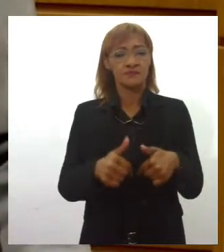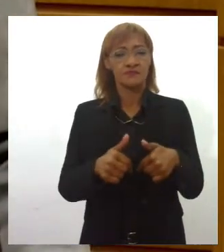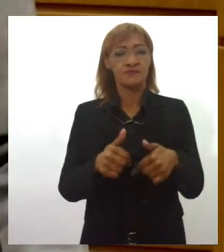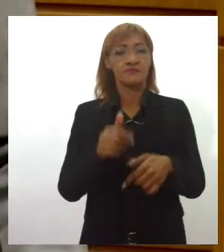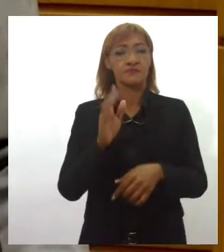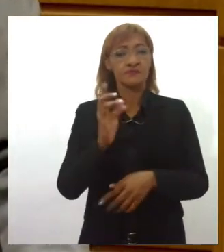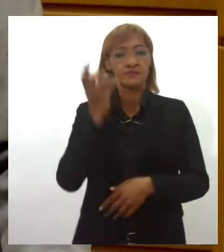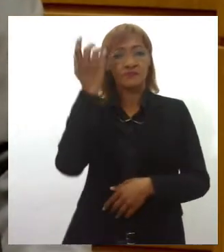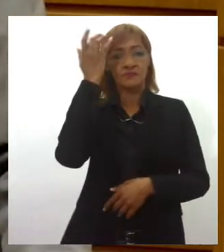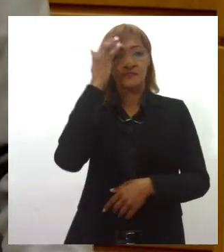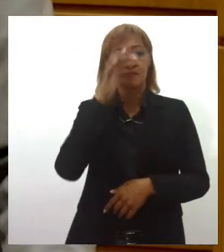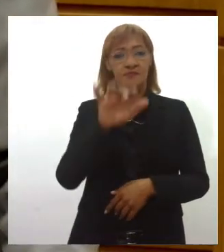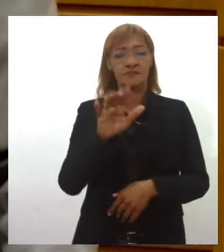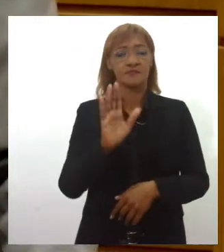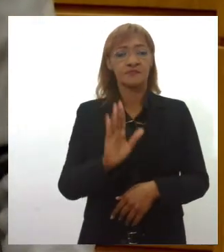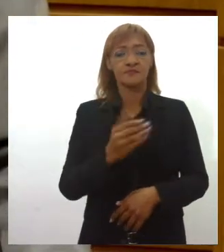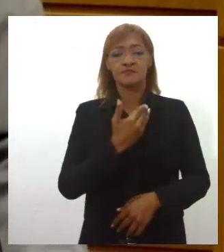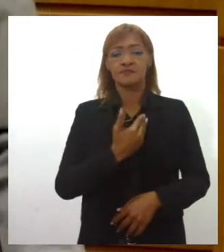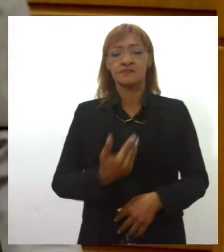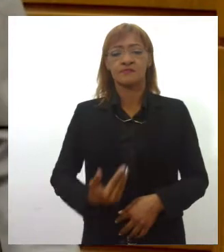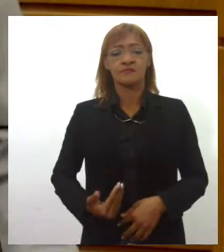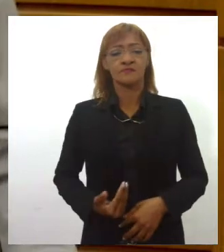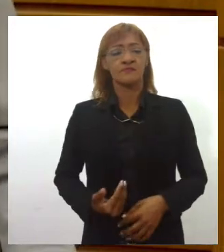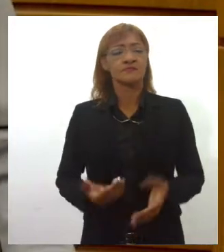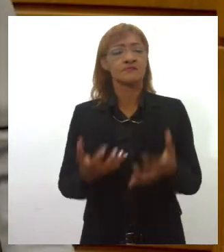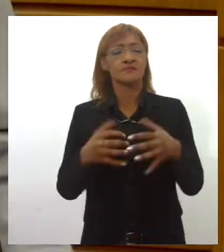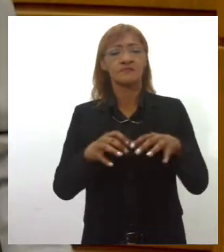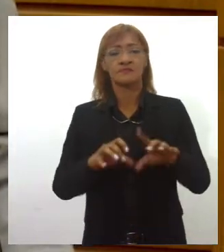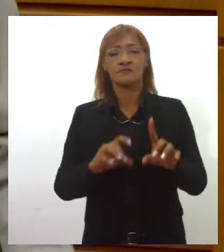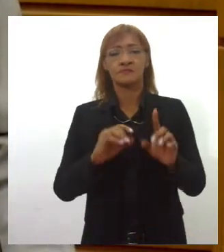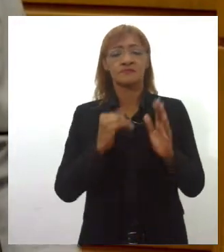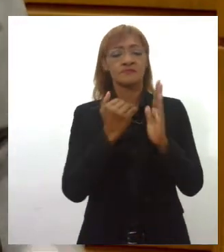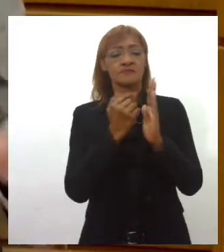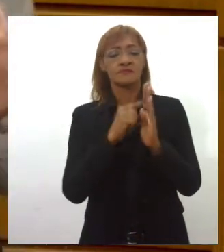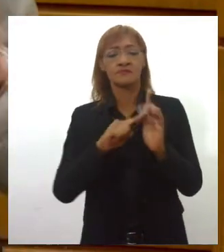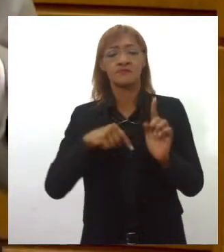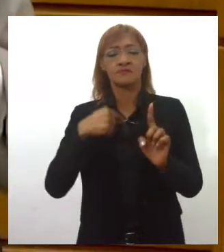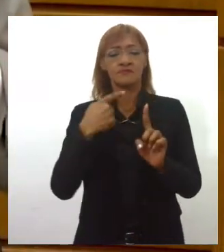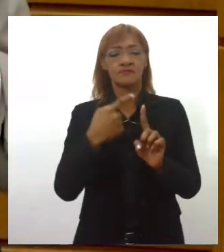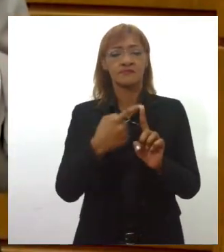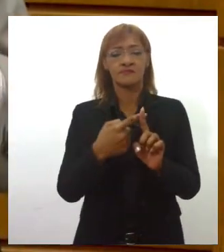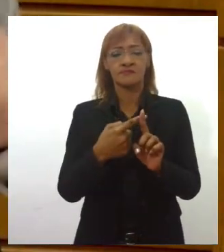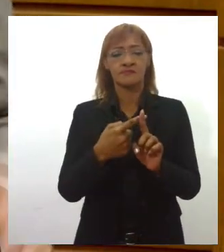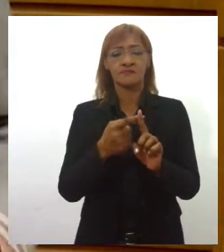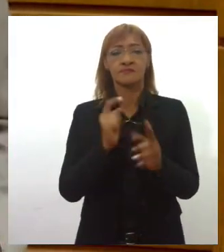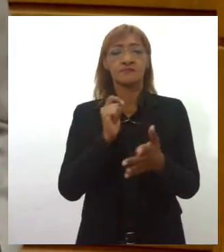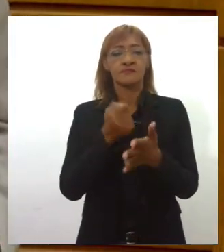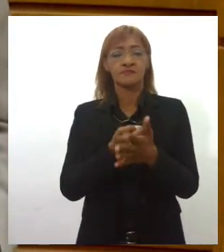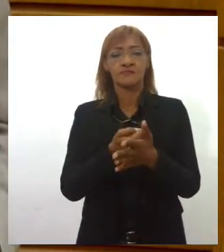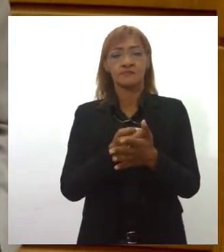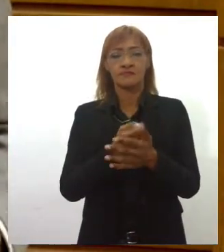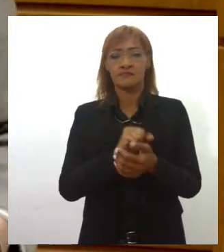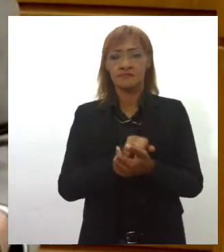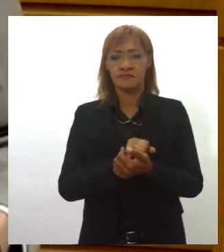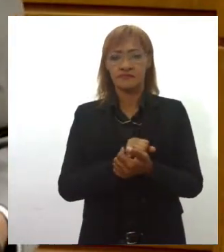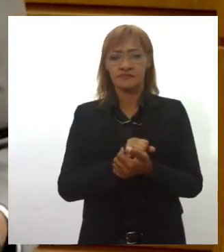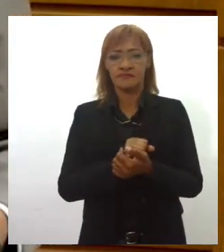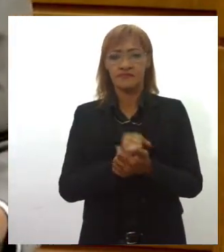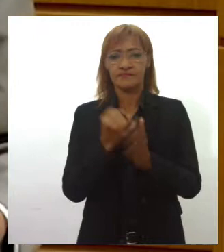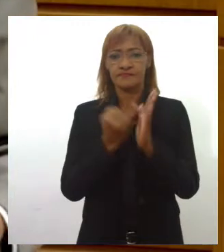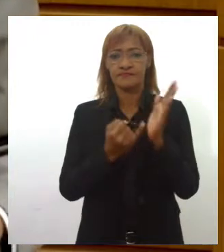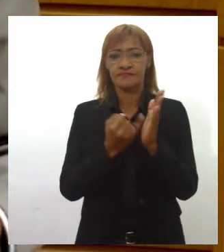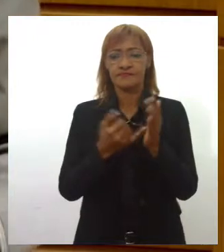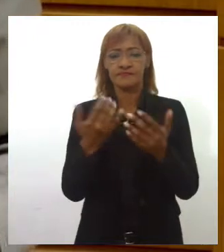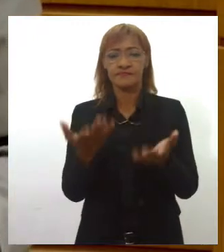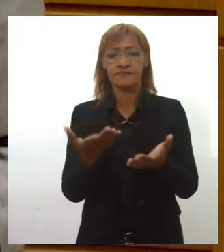para que o governo não aumente a base de cálculo do IPVA para 2022. E trago a notícia que me chamou